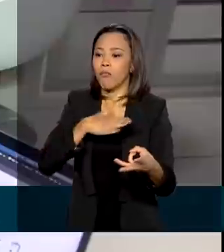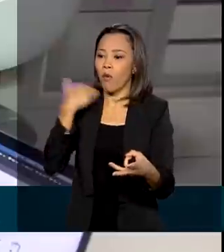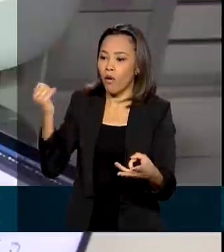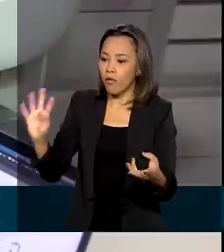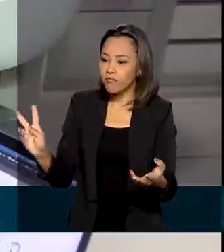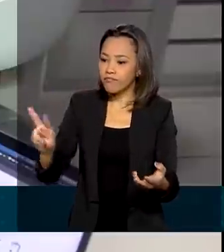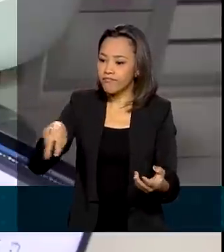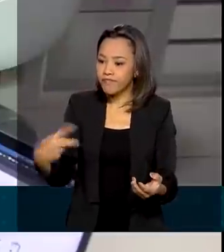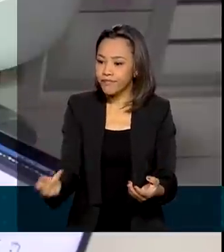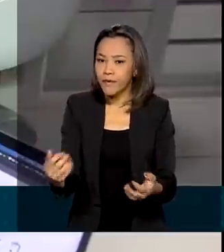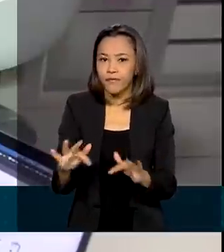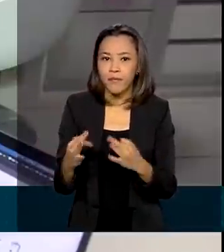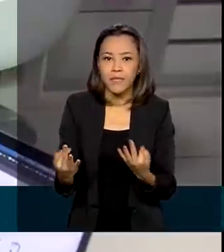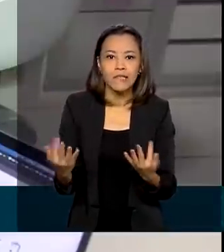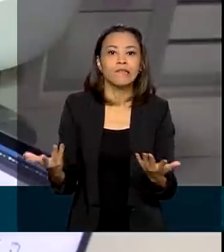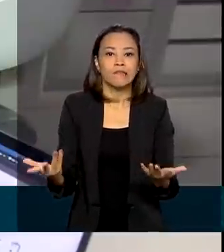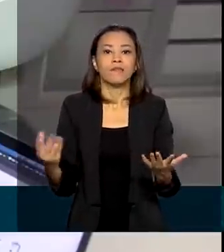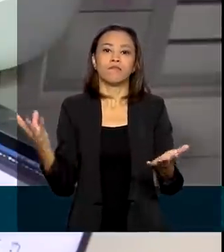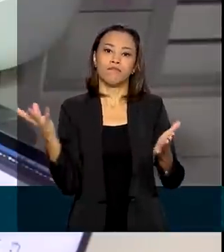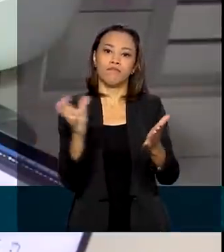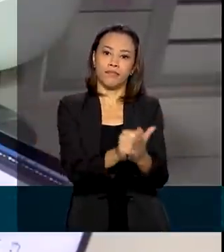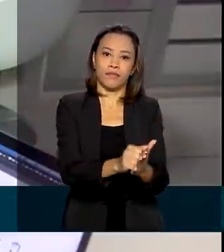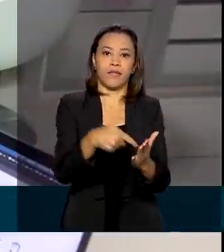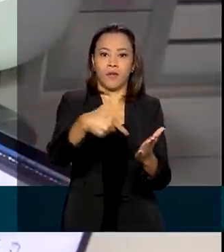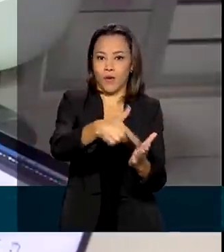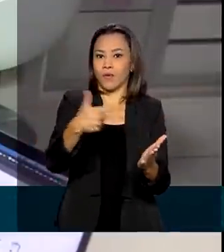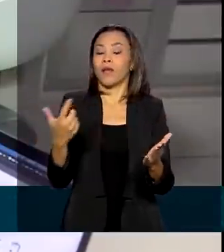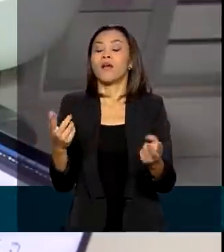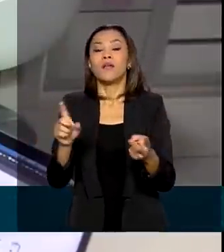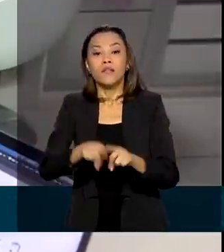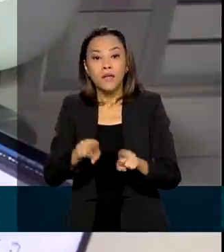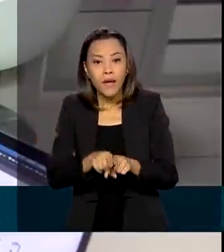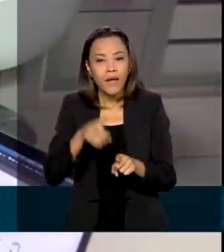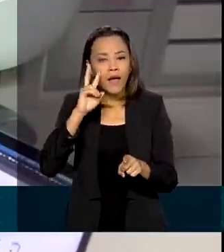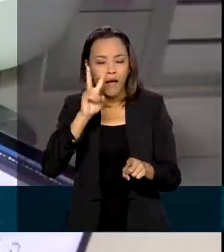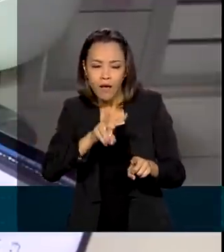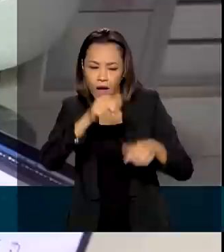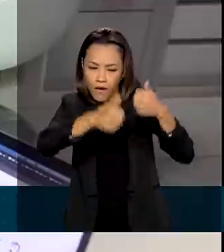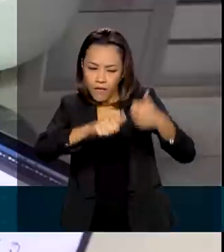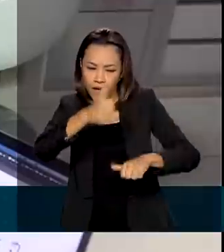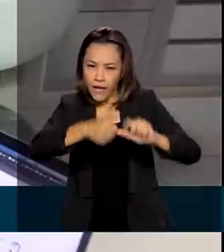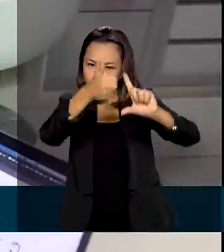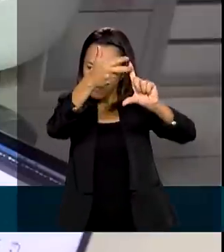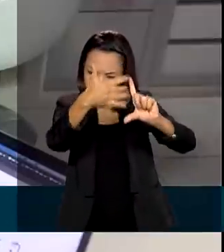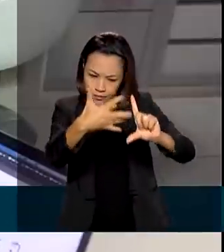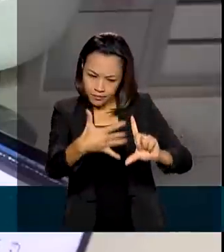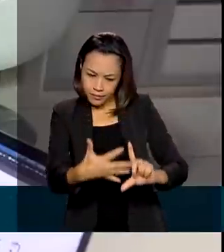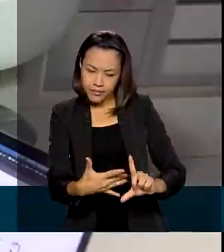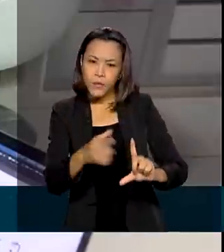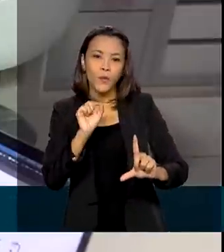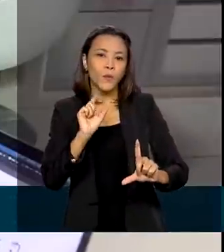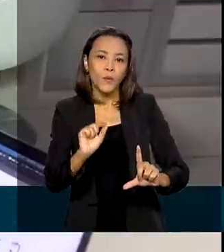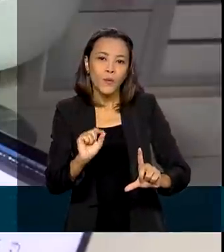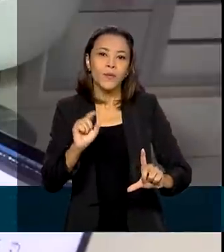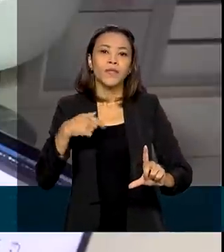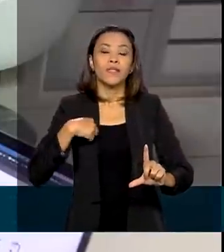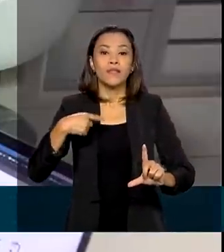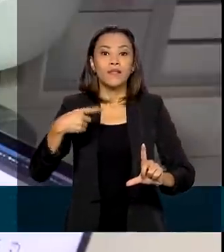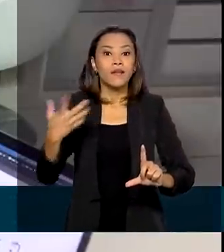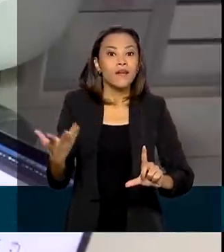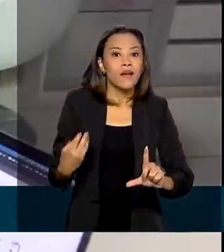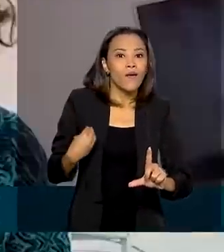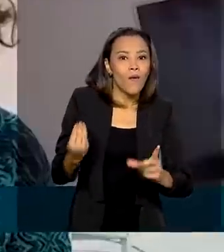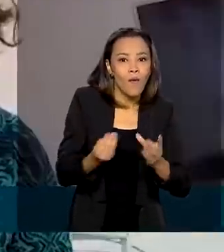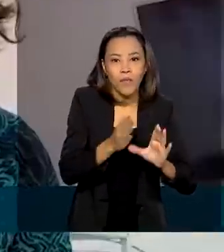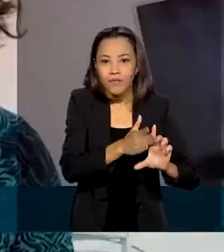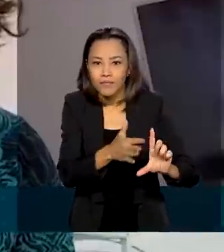na família. Os participantes puderam avaliar o conceito apresentado focado nos momentos de vida do